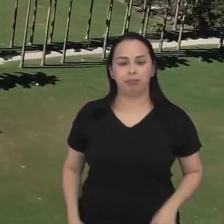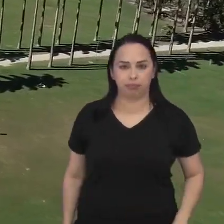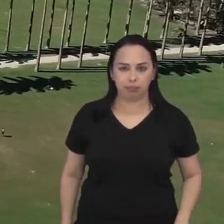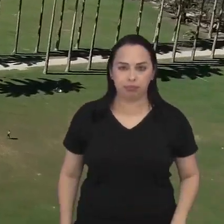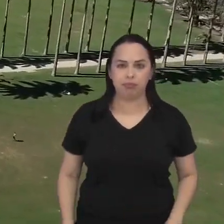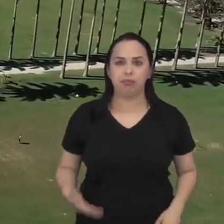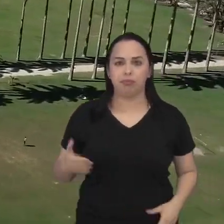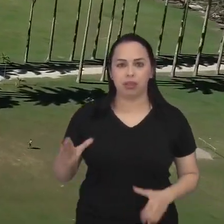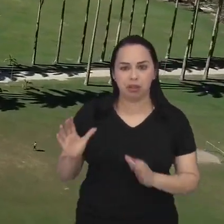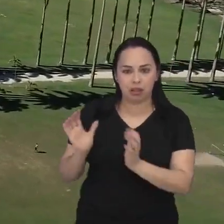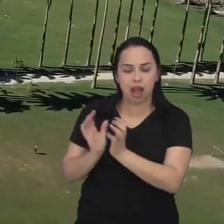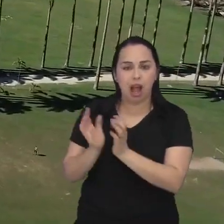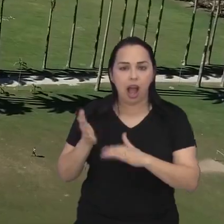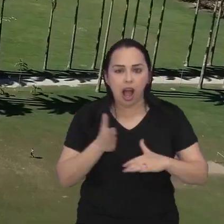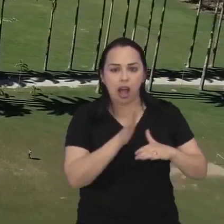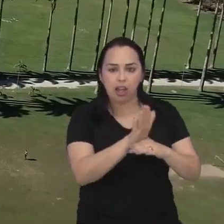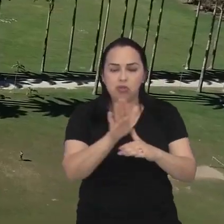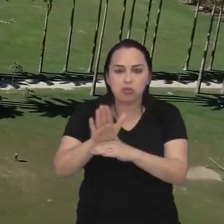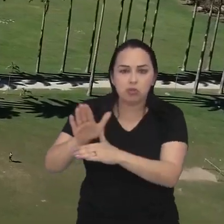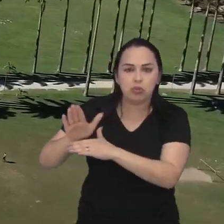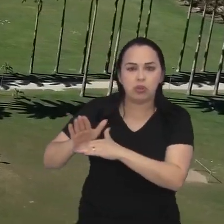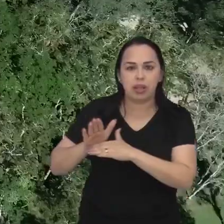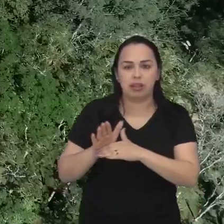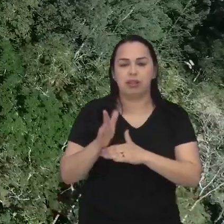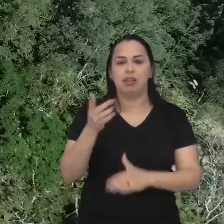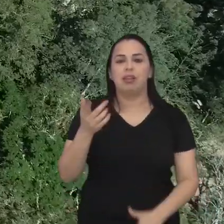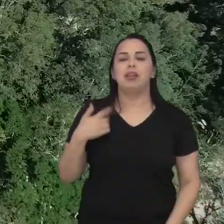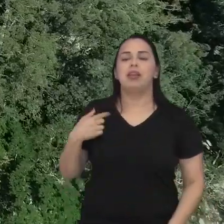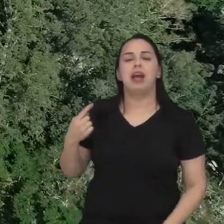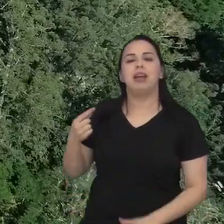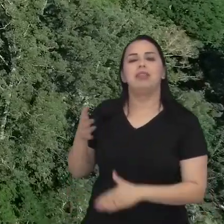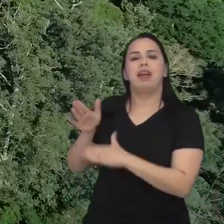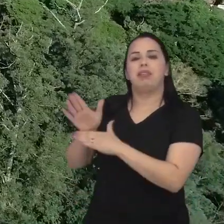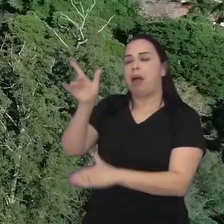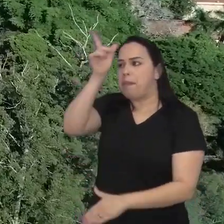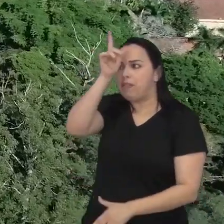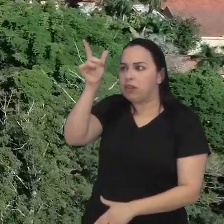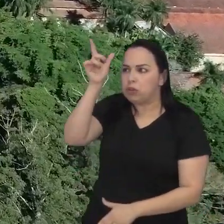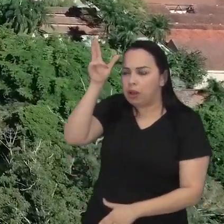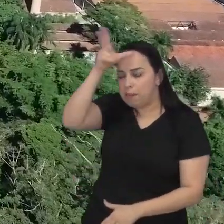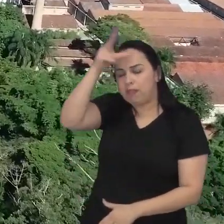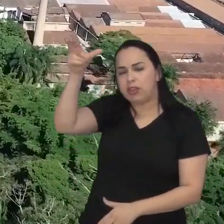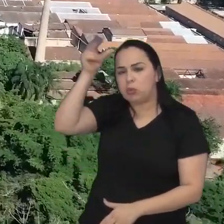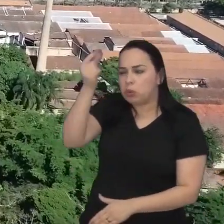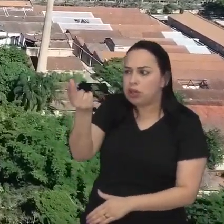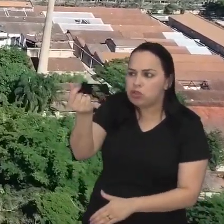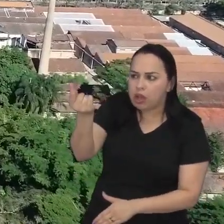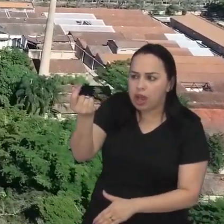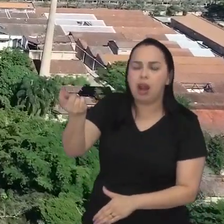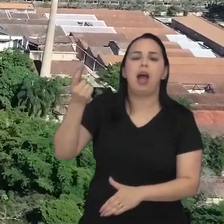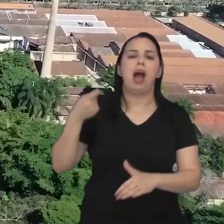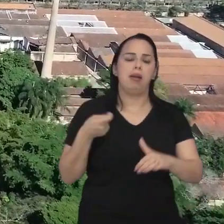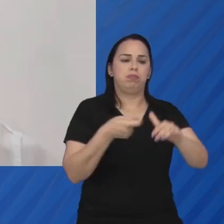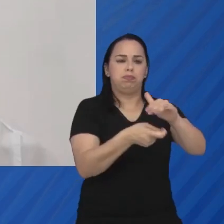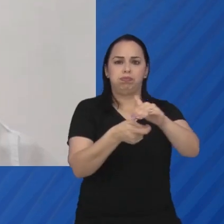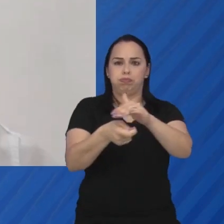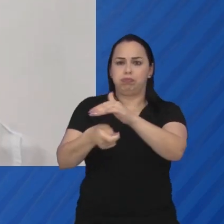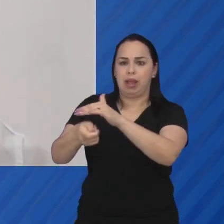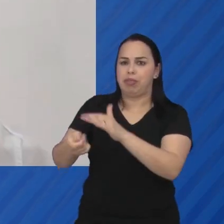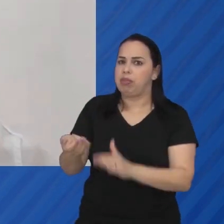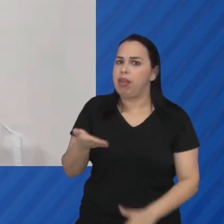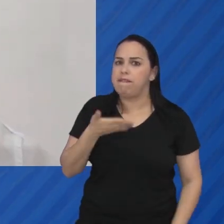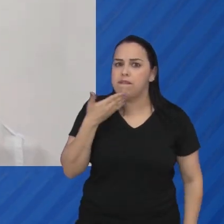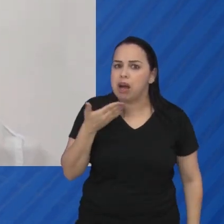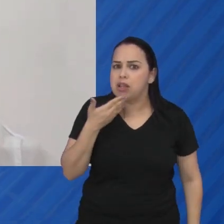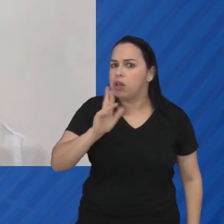especialistas das Câmaras Técnicas também colabora para a aplicação do dinheiro público de forma mais assertiva. Muitas